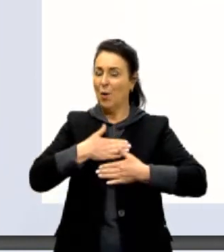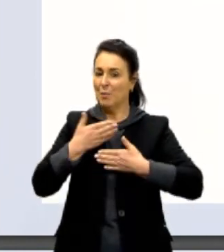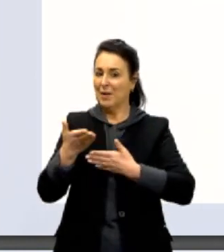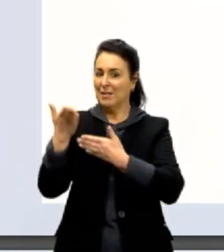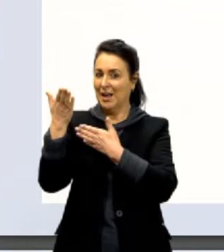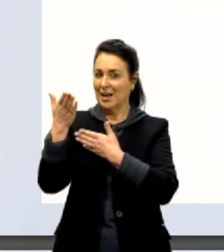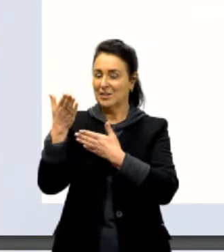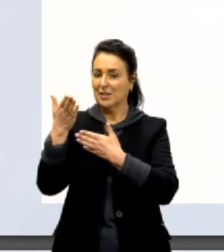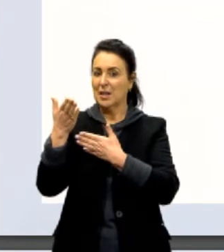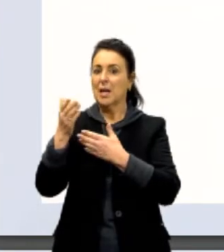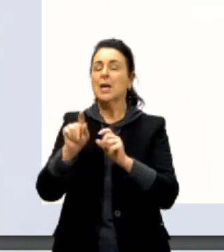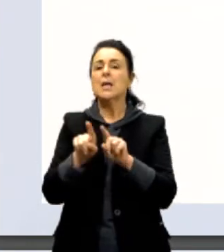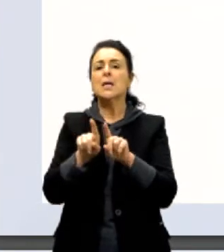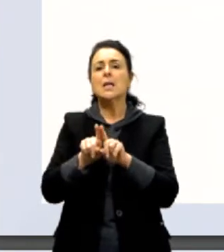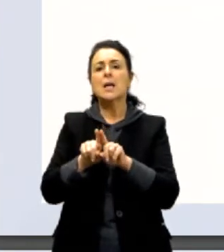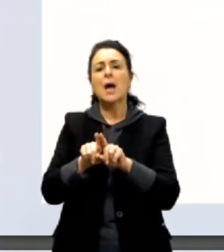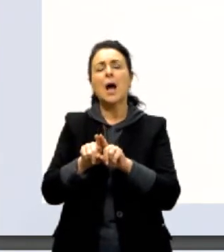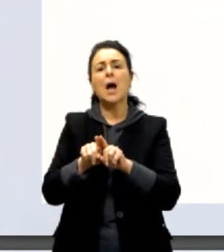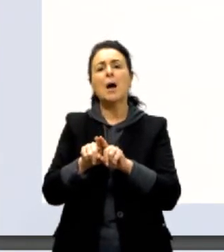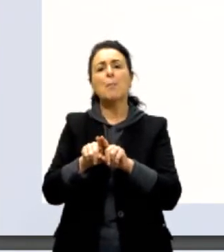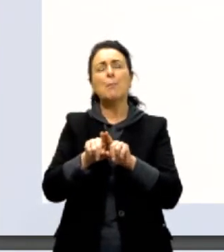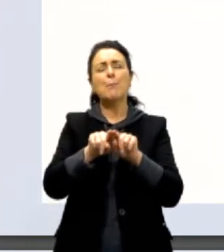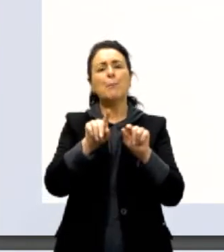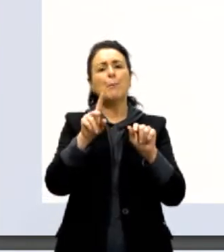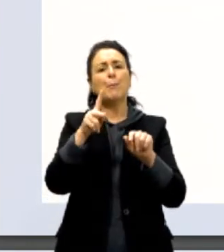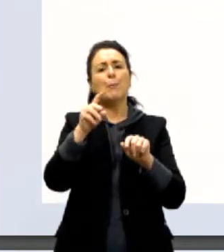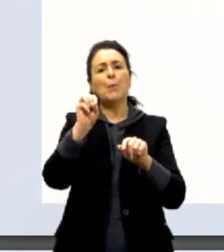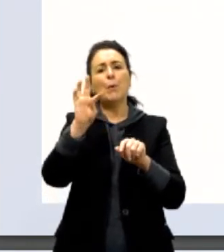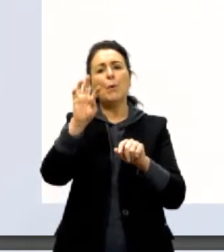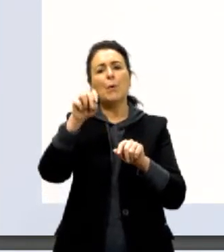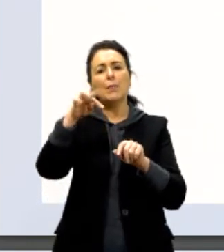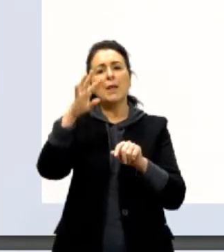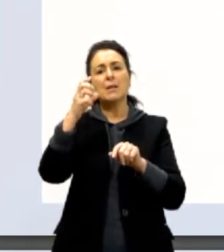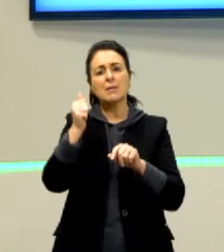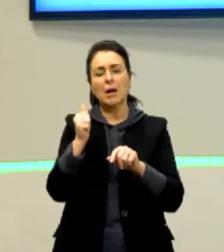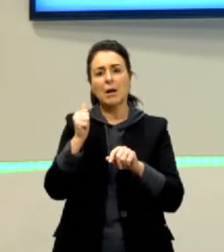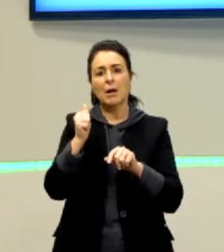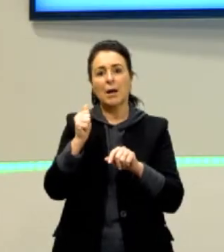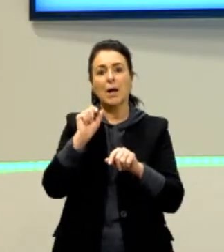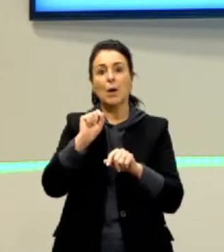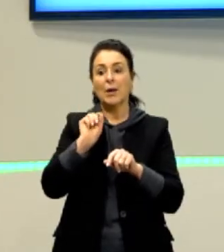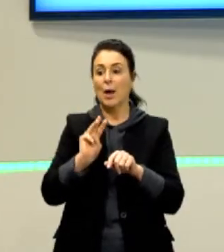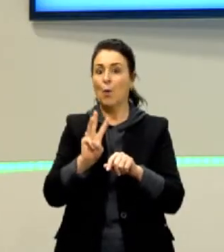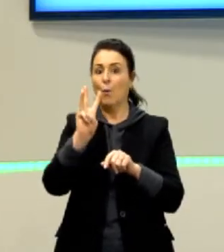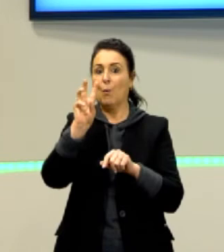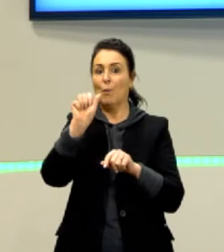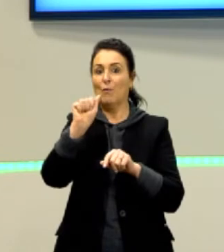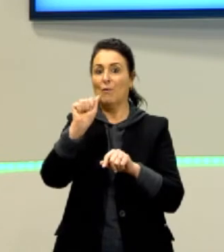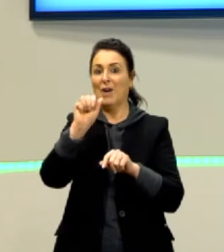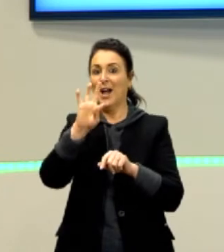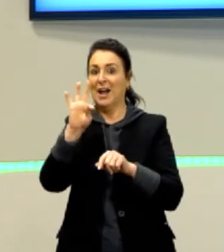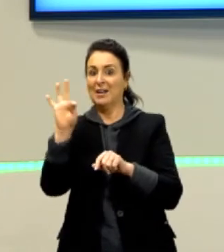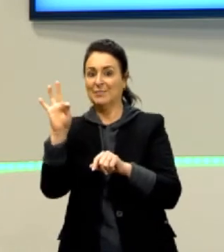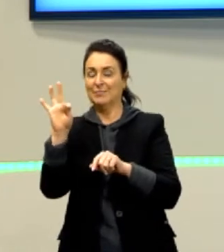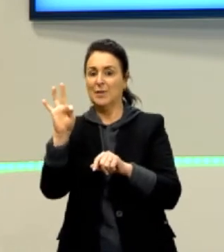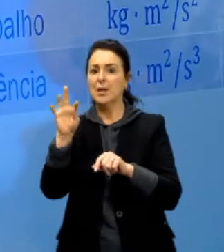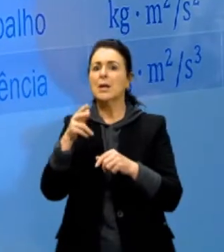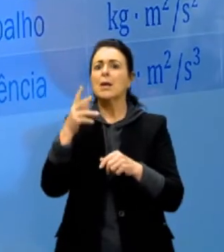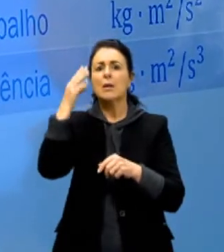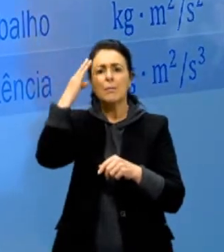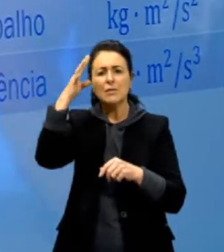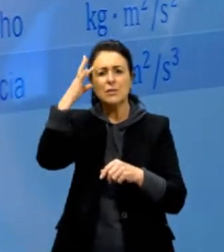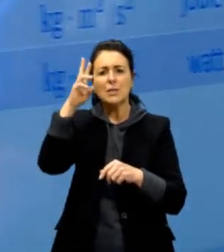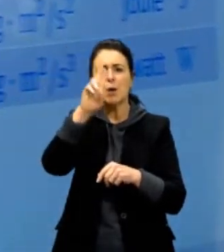Watt. W maiúsculo. Então, a homenagem aqui ajudou muito. Imagina se a gente tivesse que usar essas